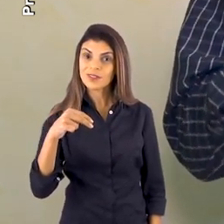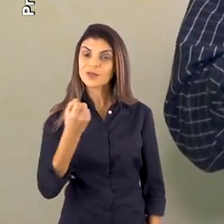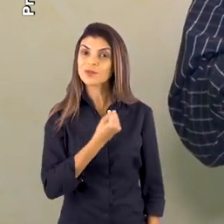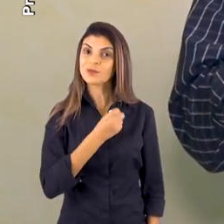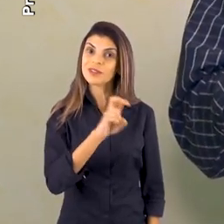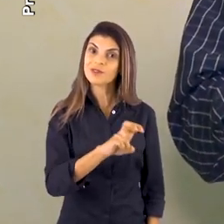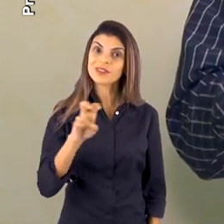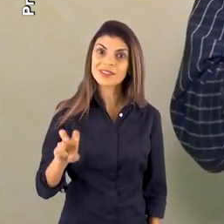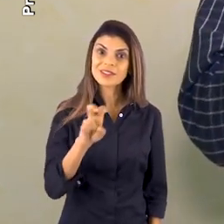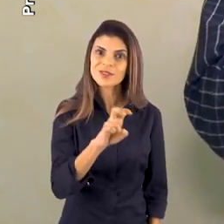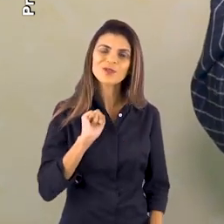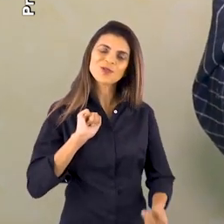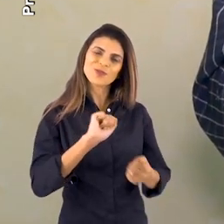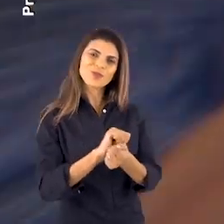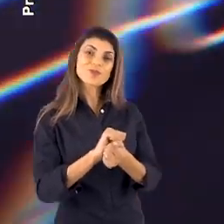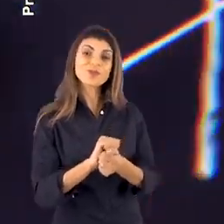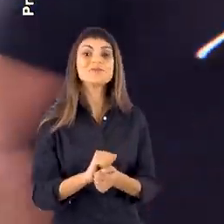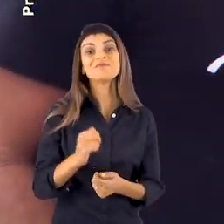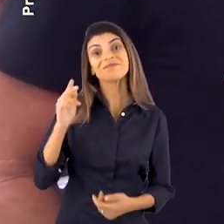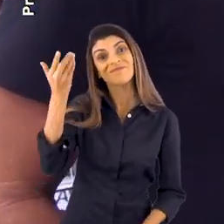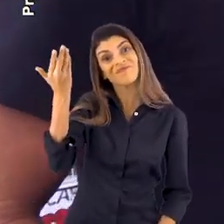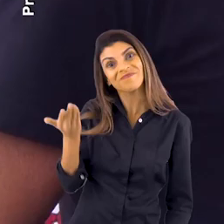Salles, 55. Tamo junto!